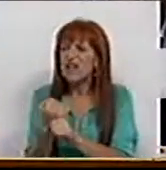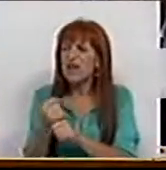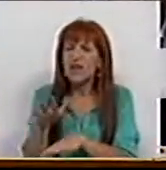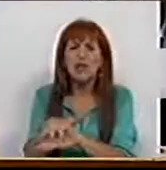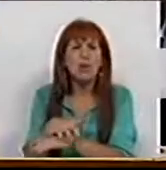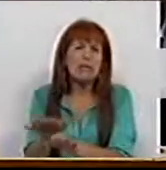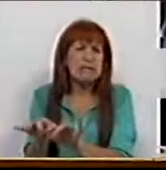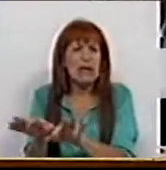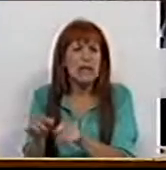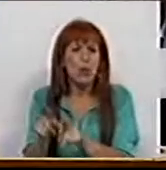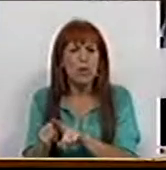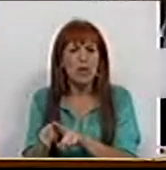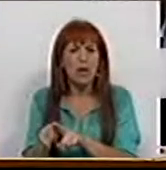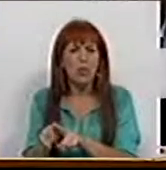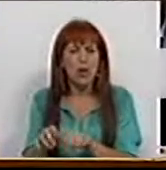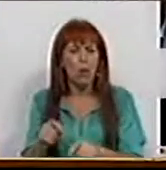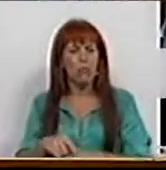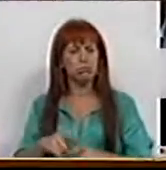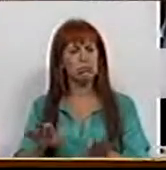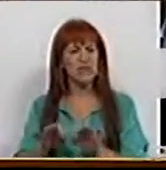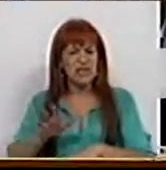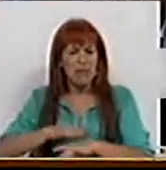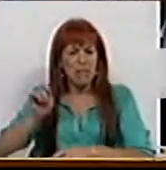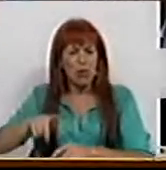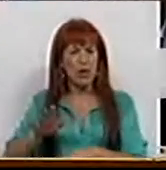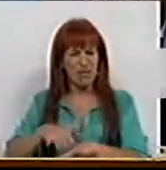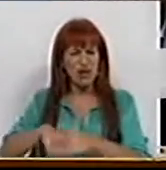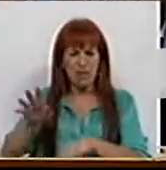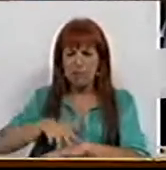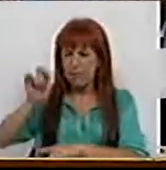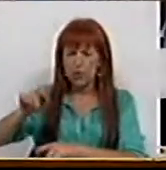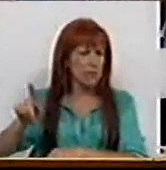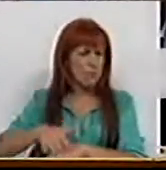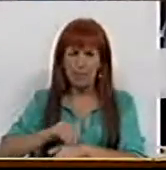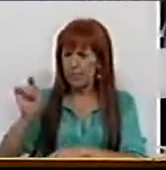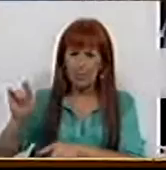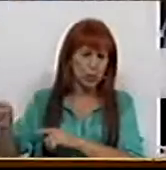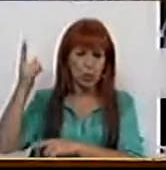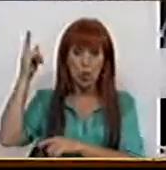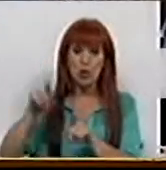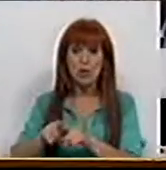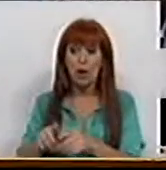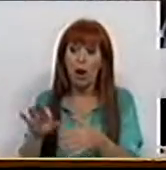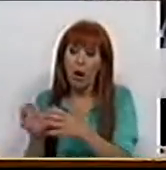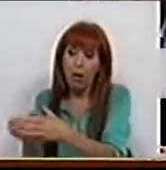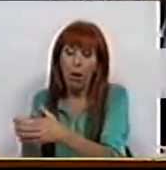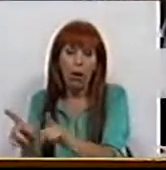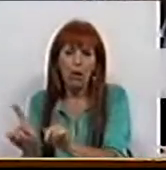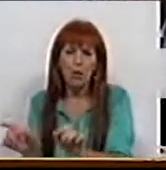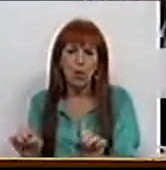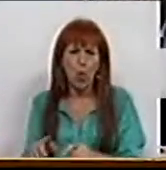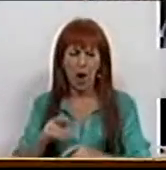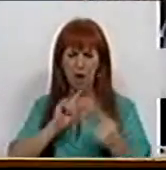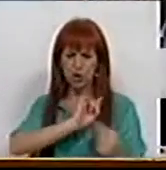administrativa, composta por magistrados, que é uma magistratura. Não é uma magistratura, é um arremedo, mas não